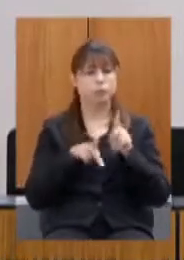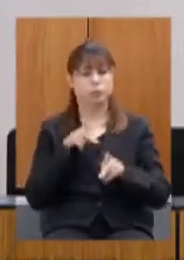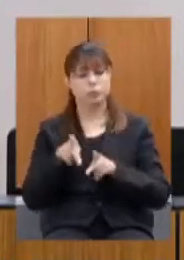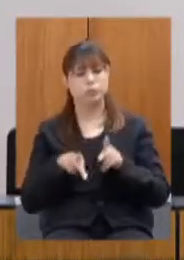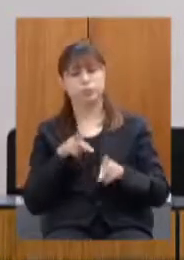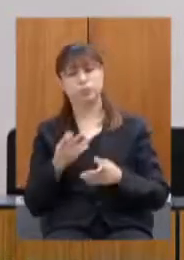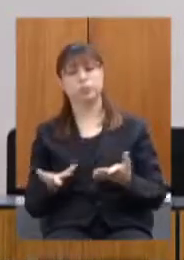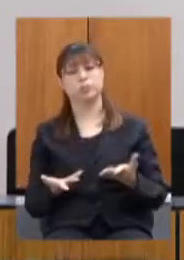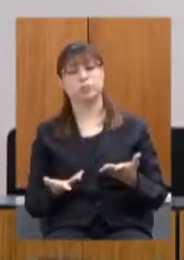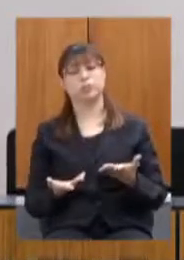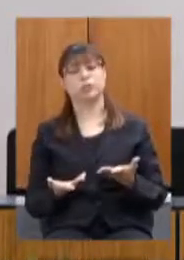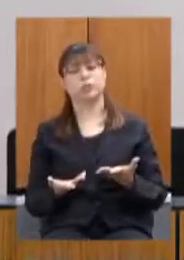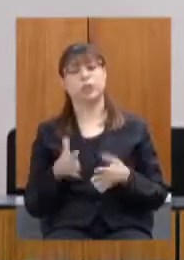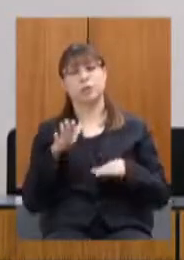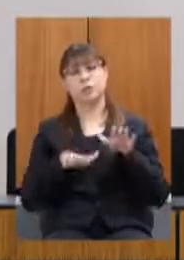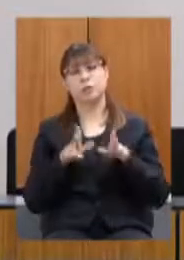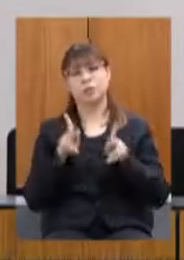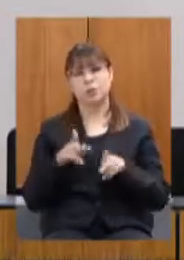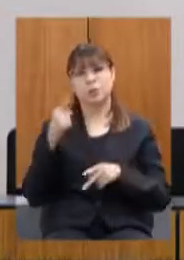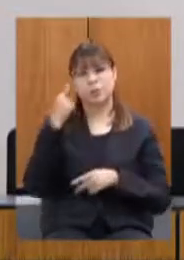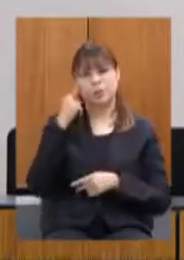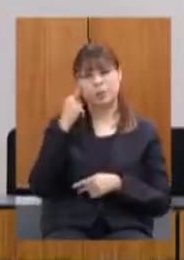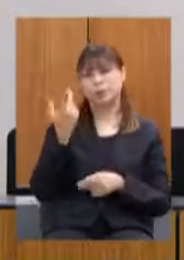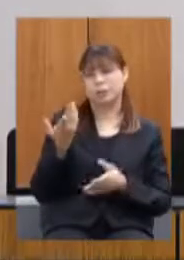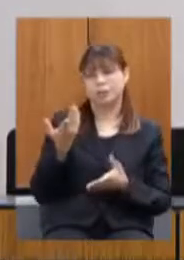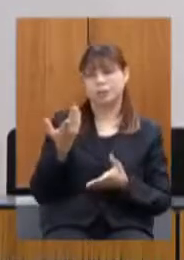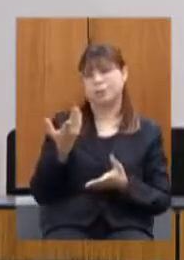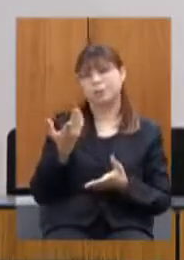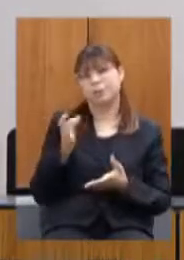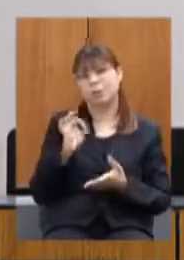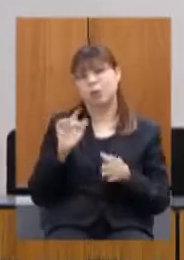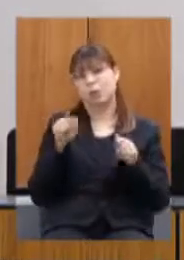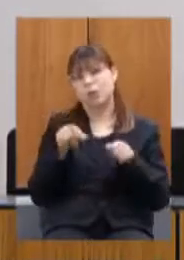e que às vezes as pessoas só acham aquele jeito de manifestar